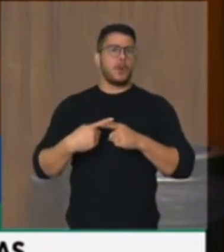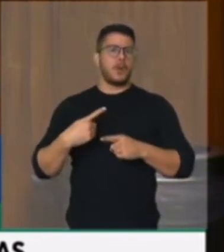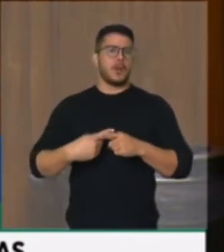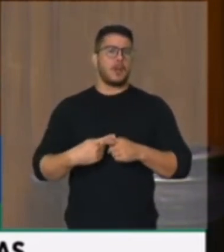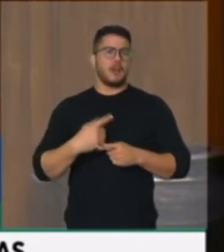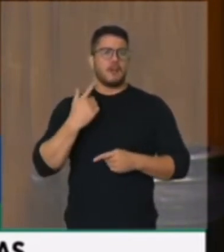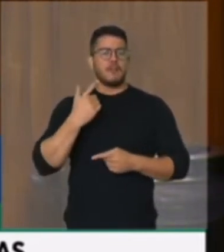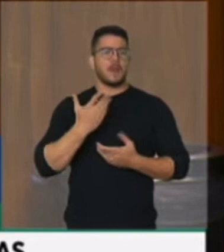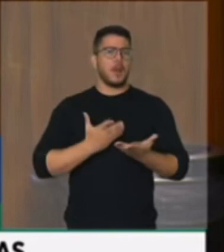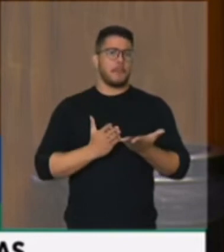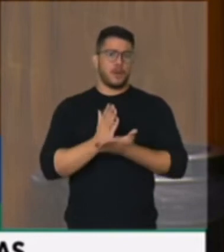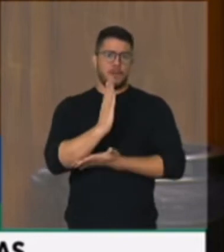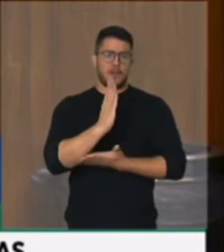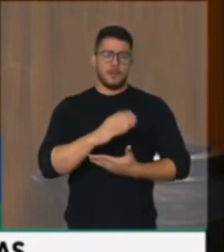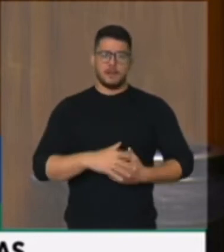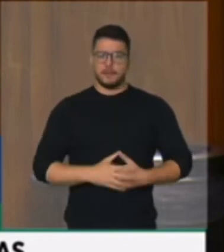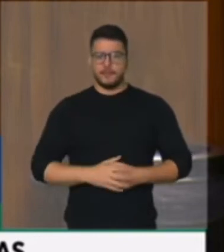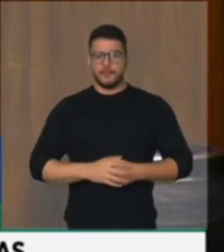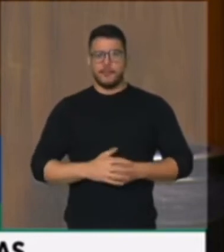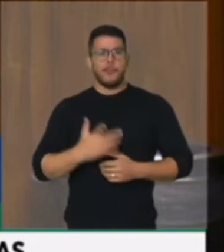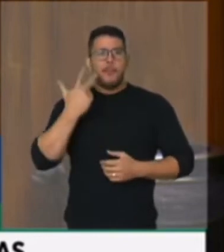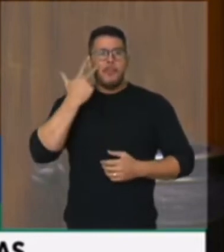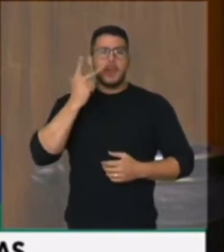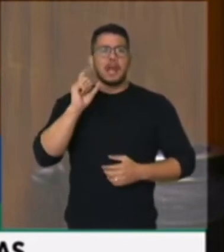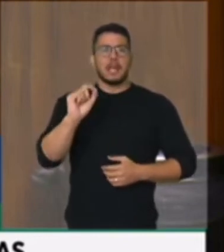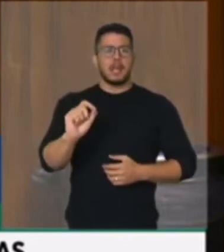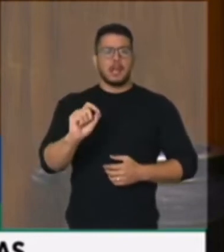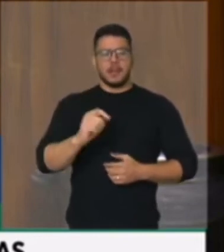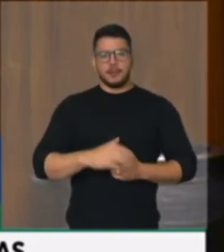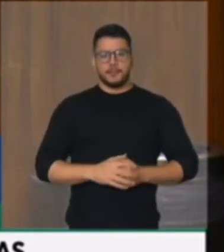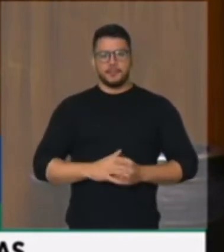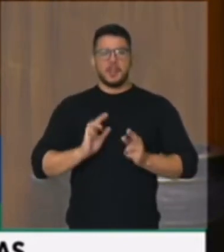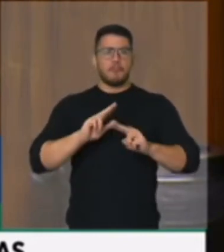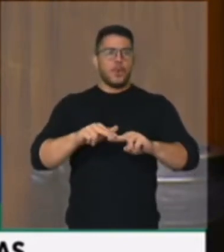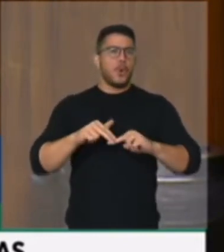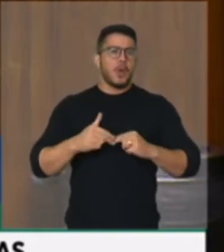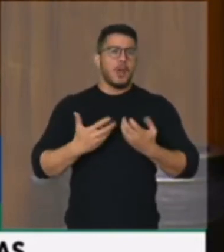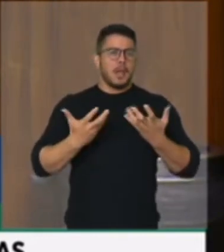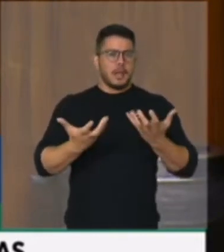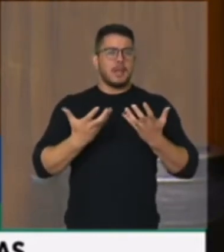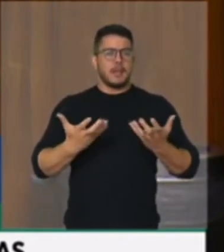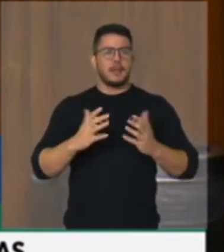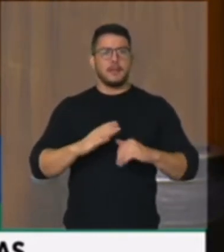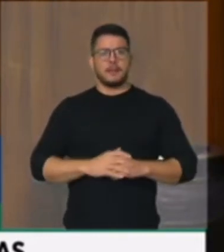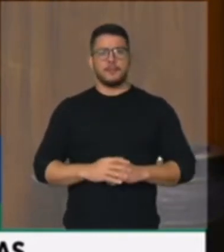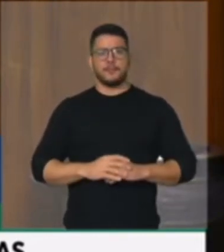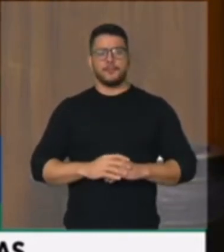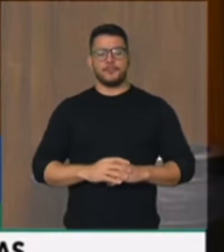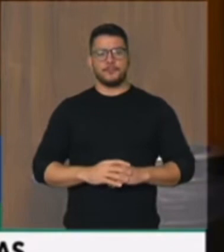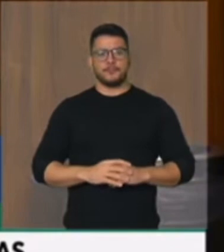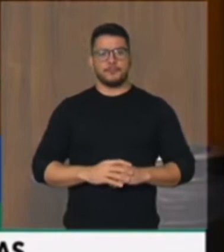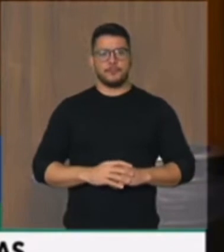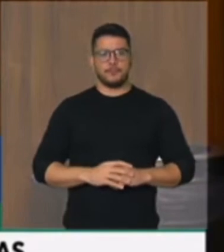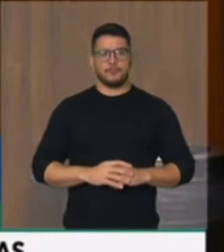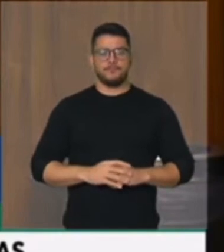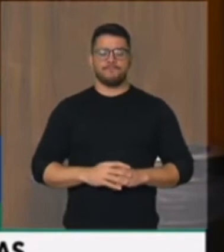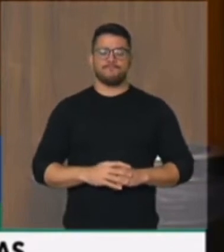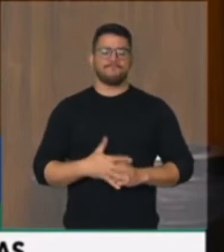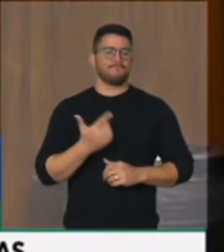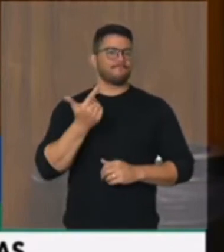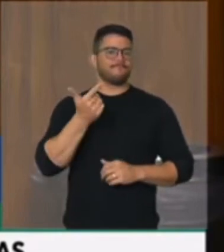O que justifica? Qual o interesse? Qual a razão? Qual o motivo? Nenhum,